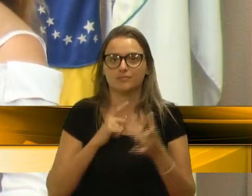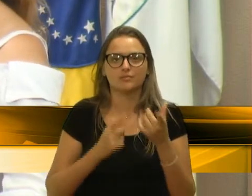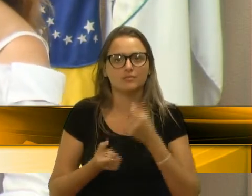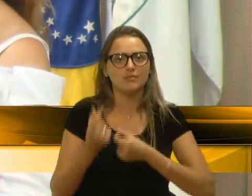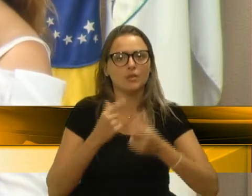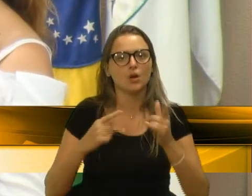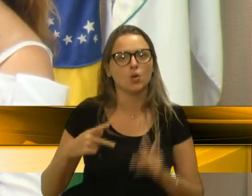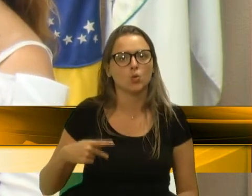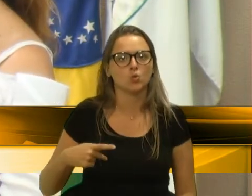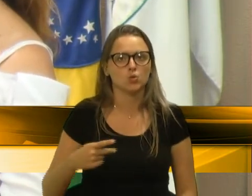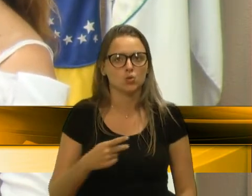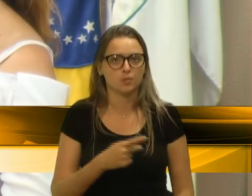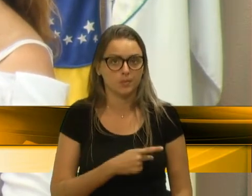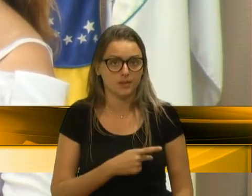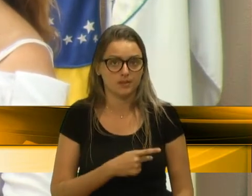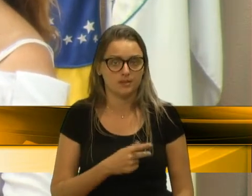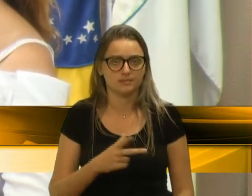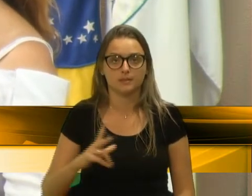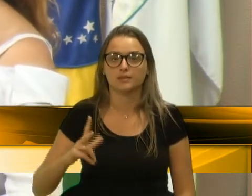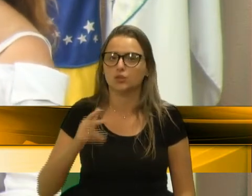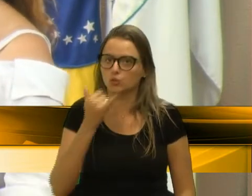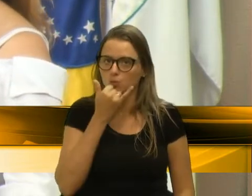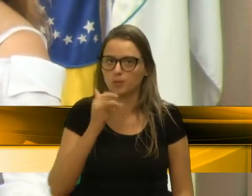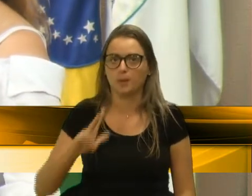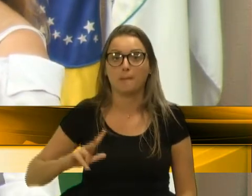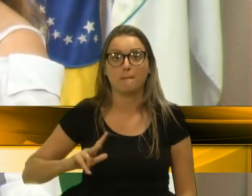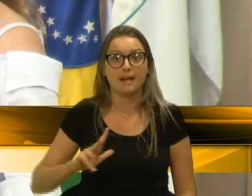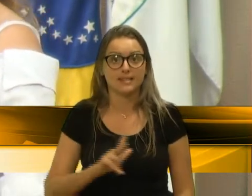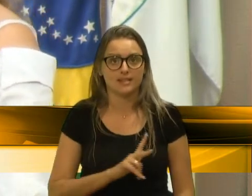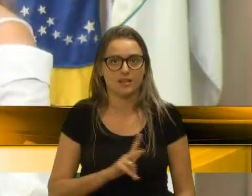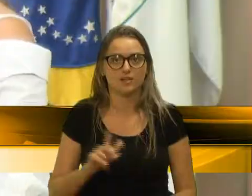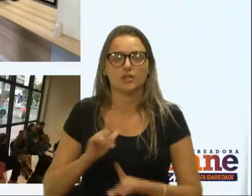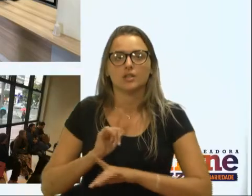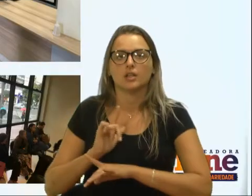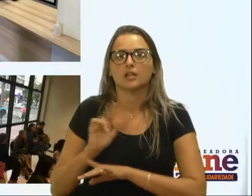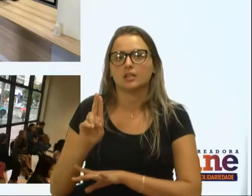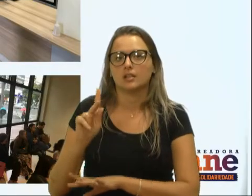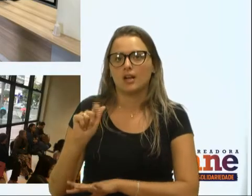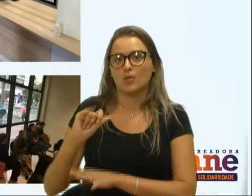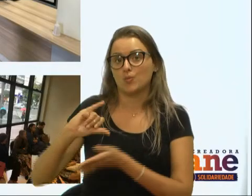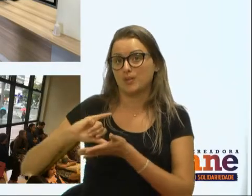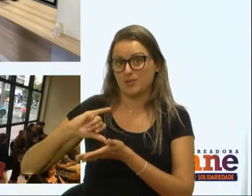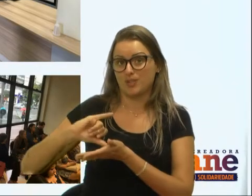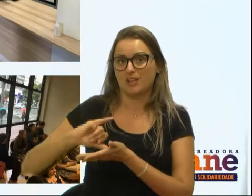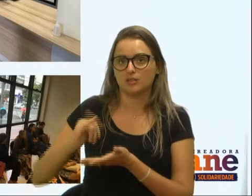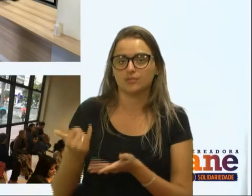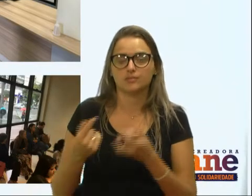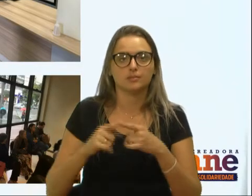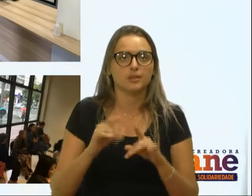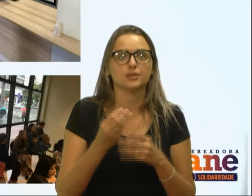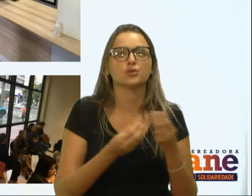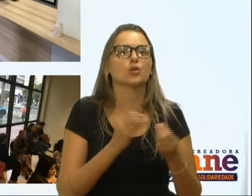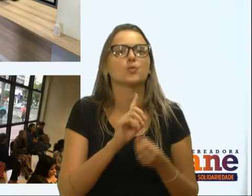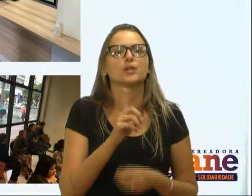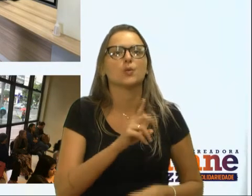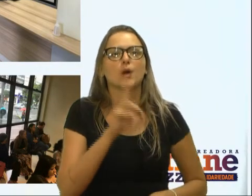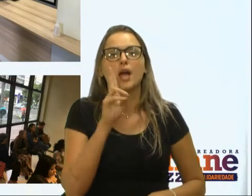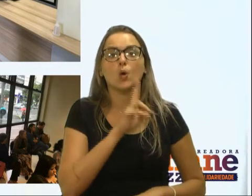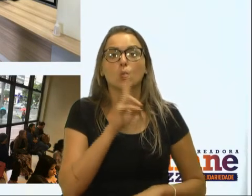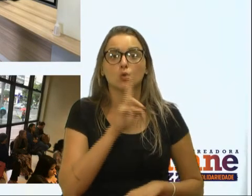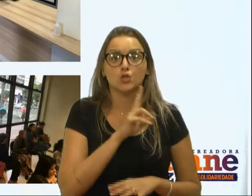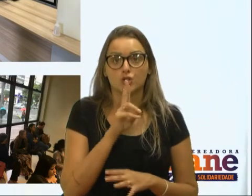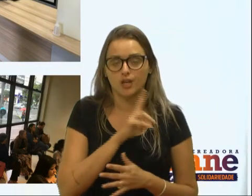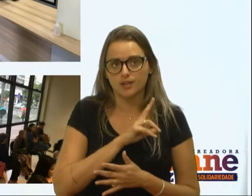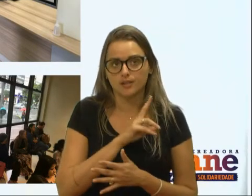procurando a UPA central. E dessa forma, na UPA central, por eles não serem situações de urgência e emergência,